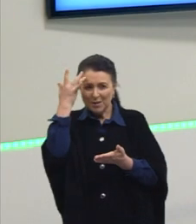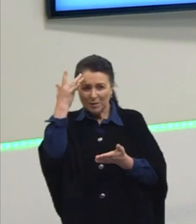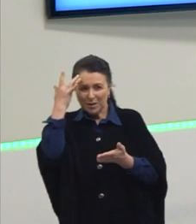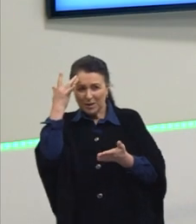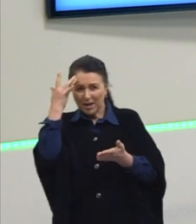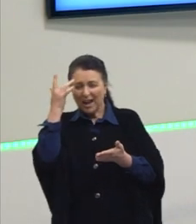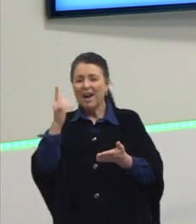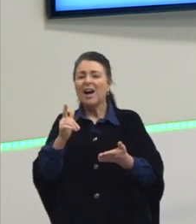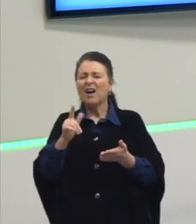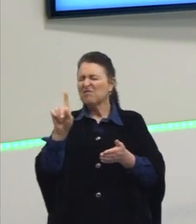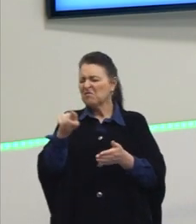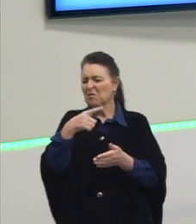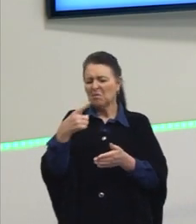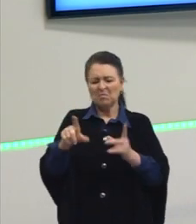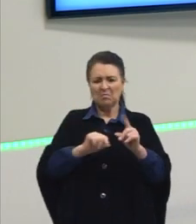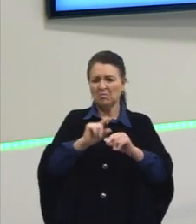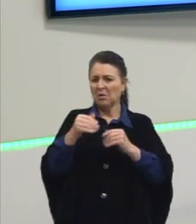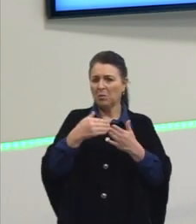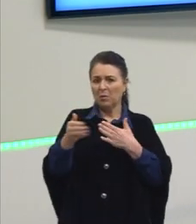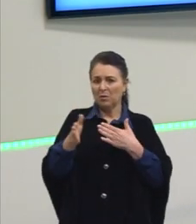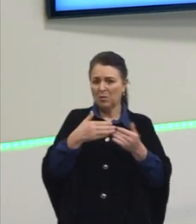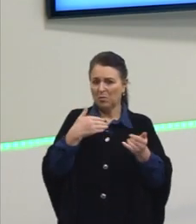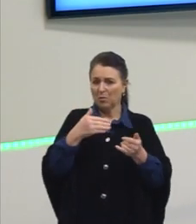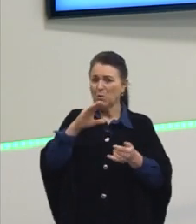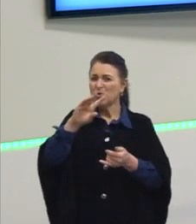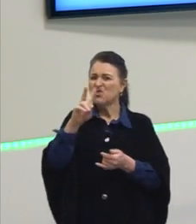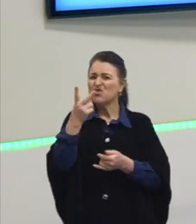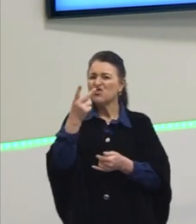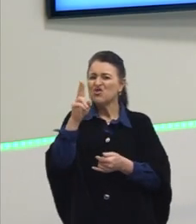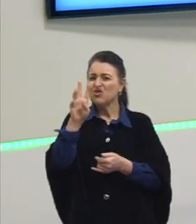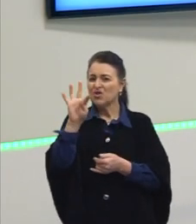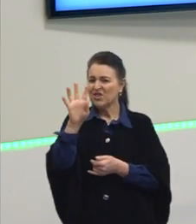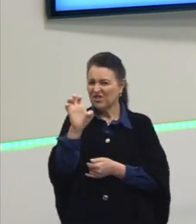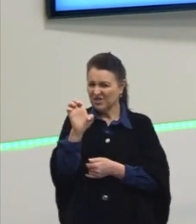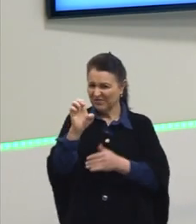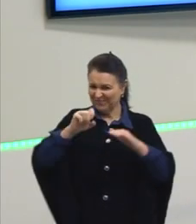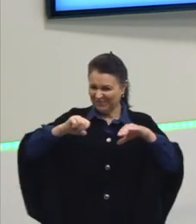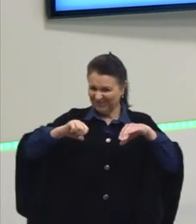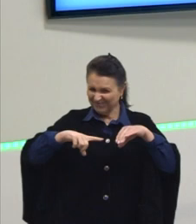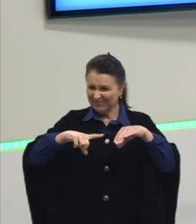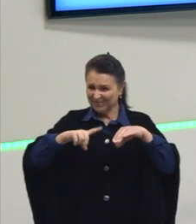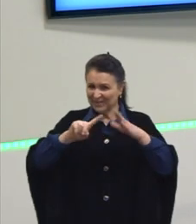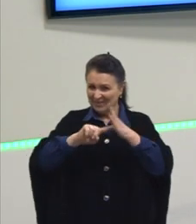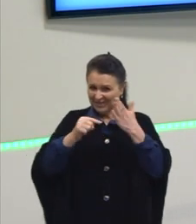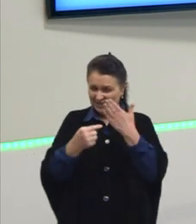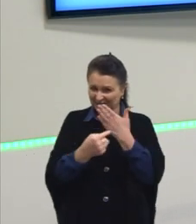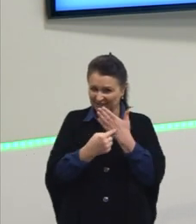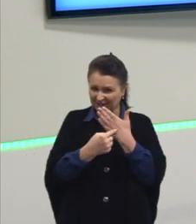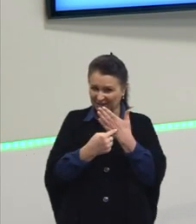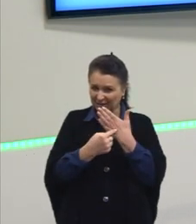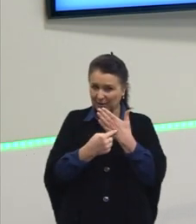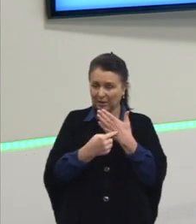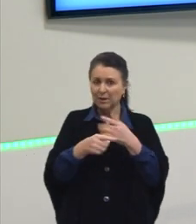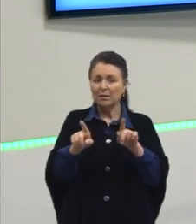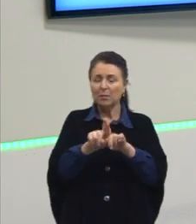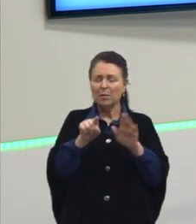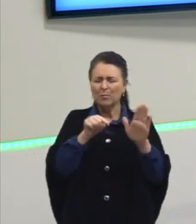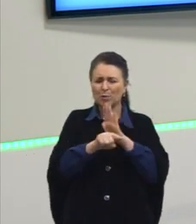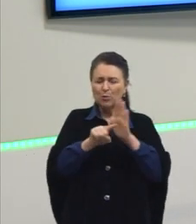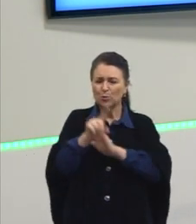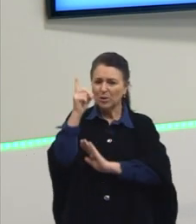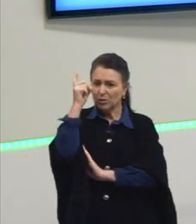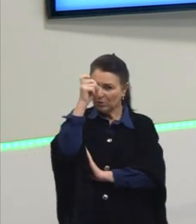Quando vocês têm um acerto muito grande em questões que são consideradas difíceis e